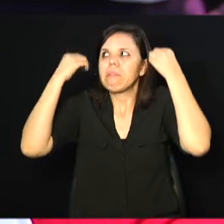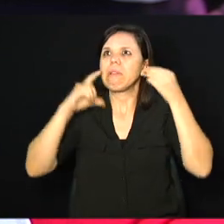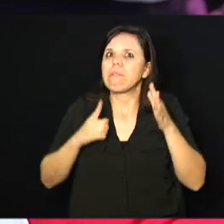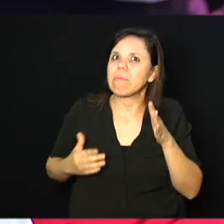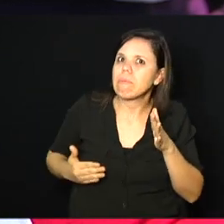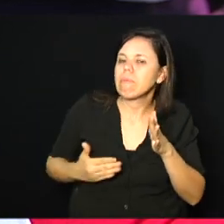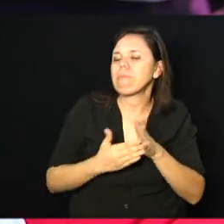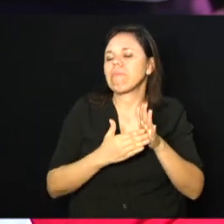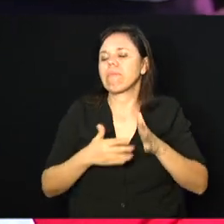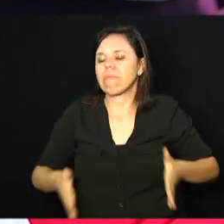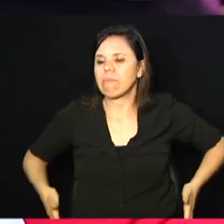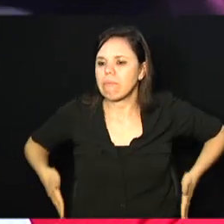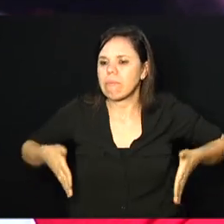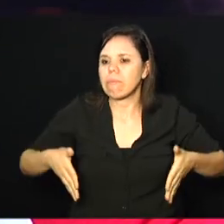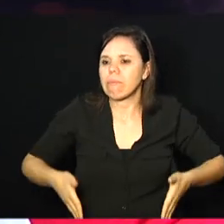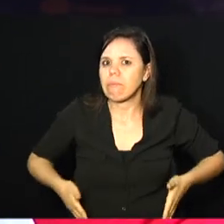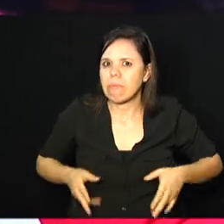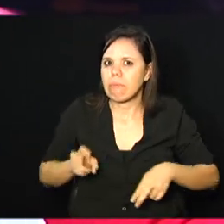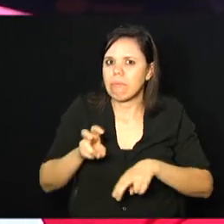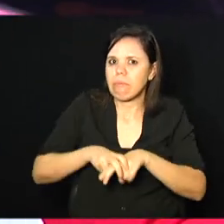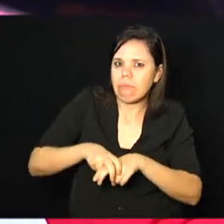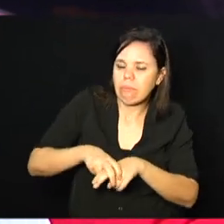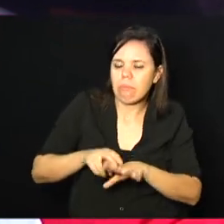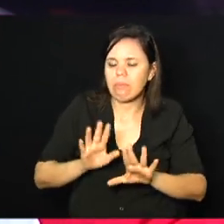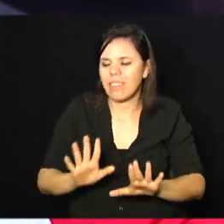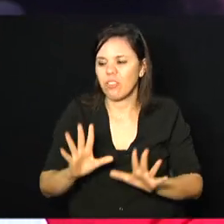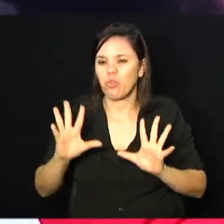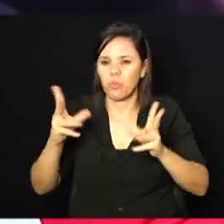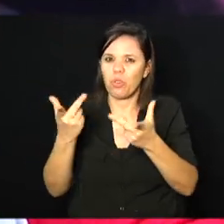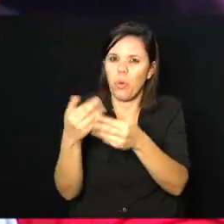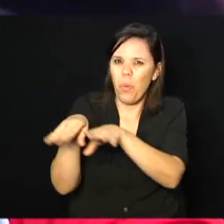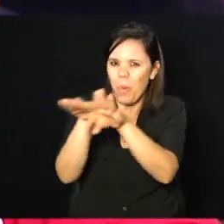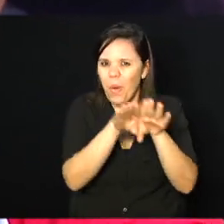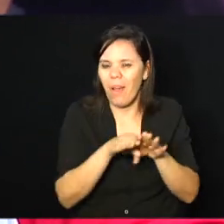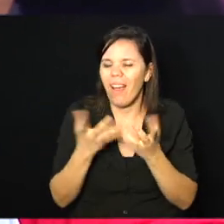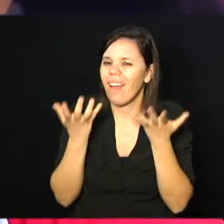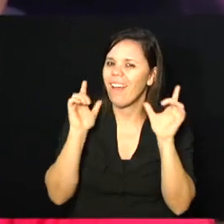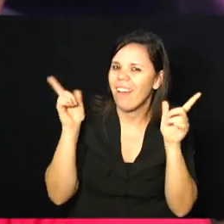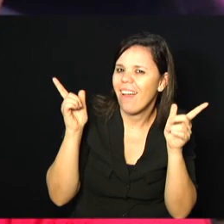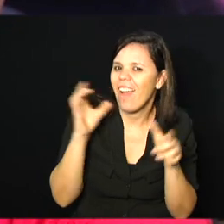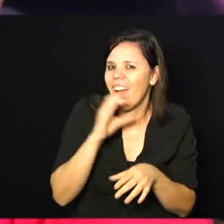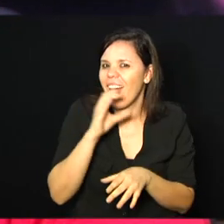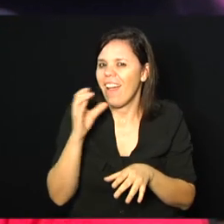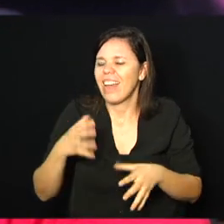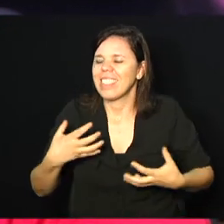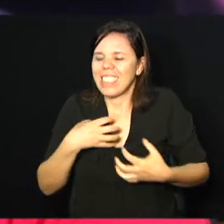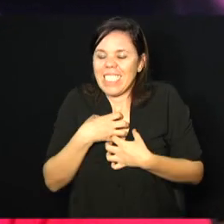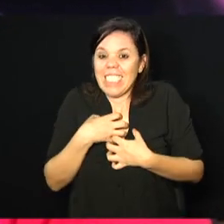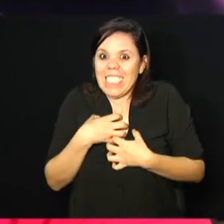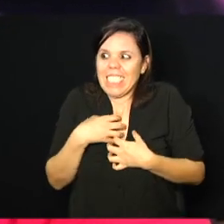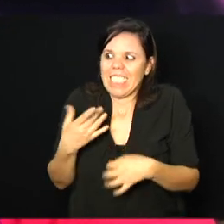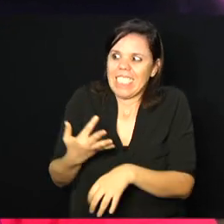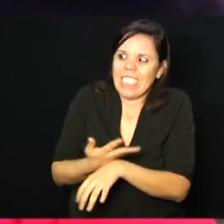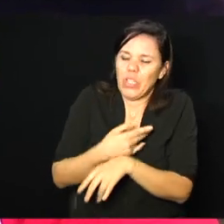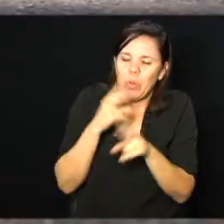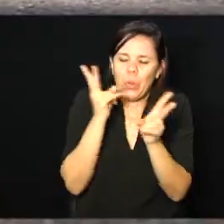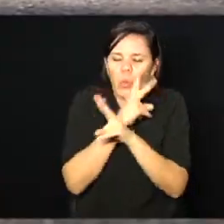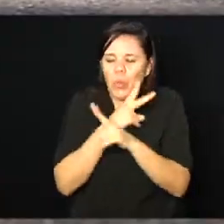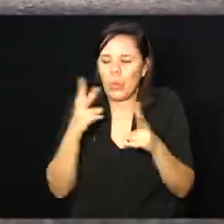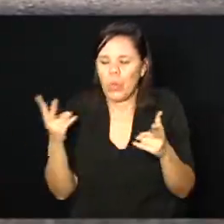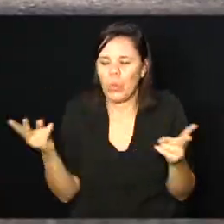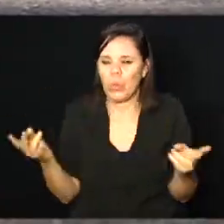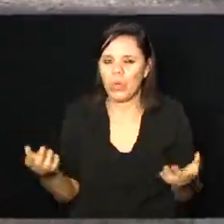Aqui é todo mundo igual, todo mundo querendo se divertir, correr, sentir a grenalina, o vento na cara, a endorfina.